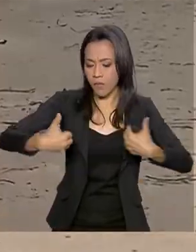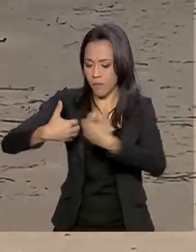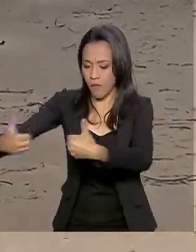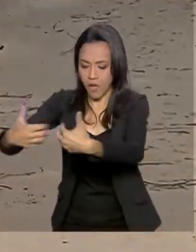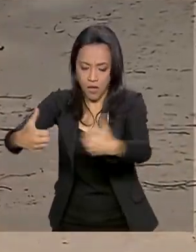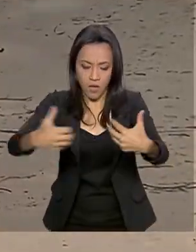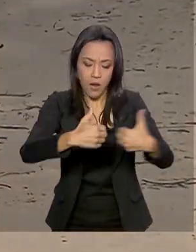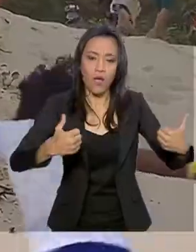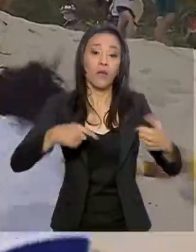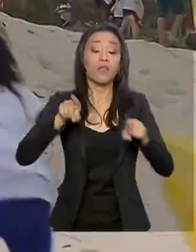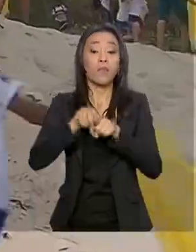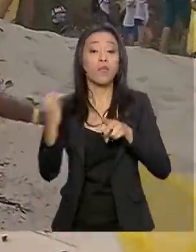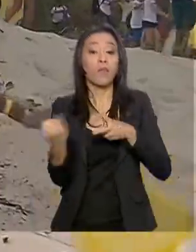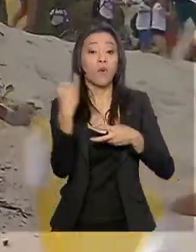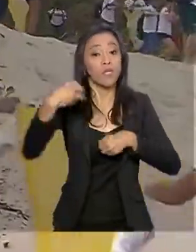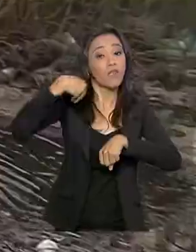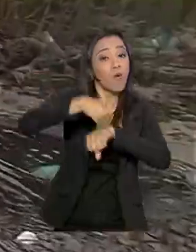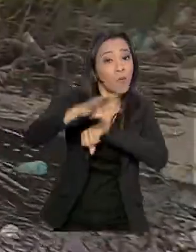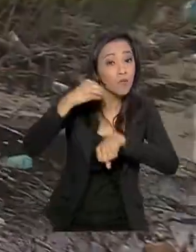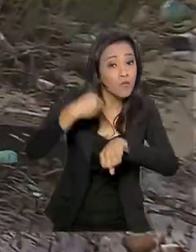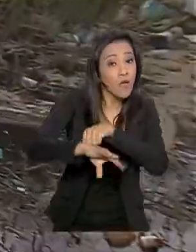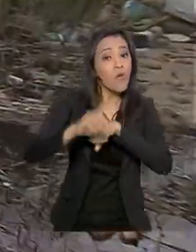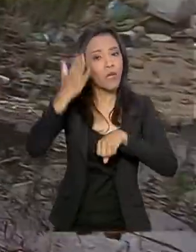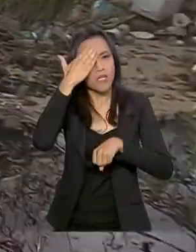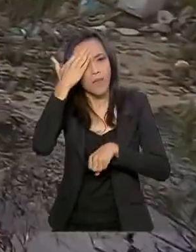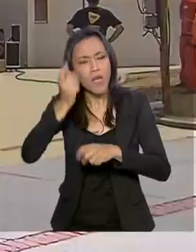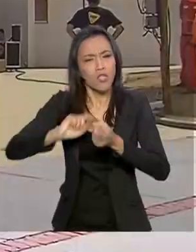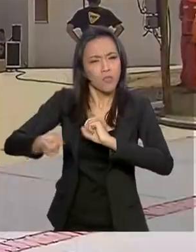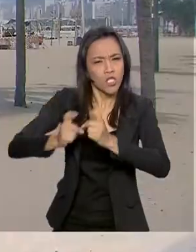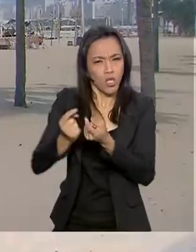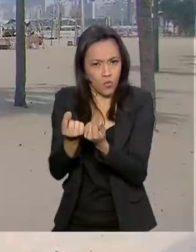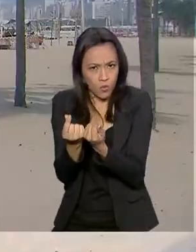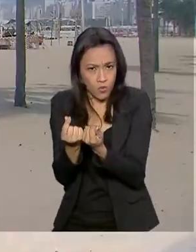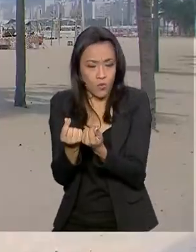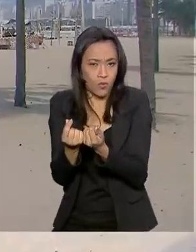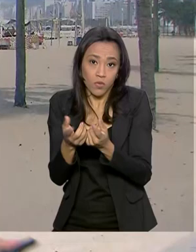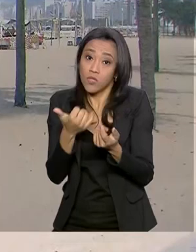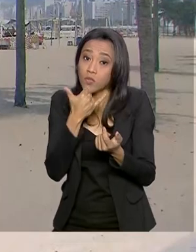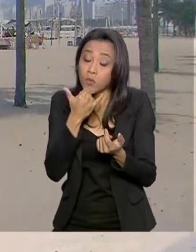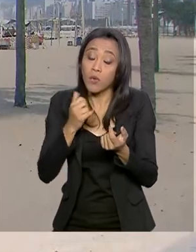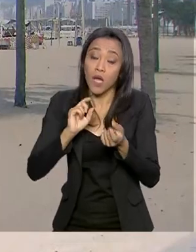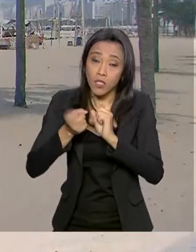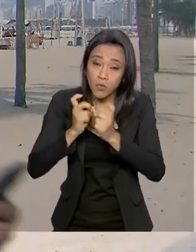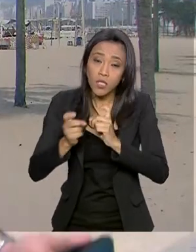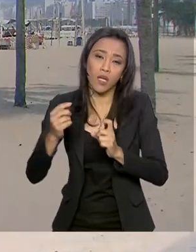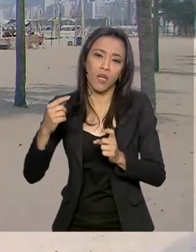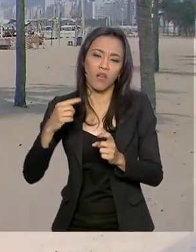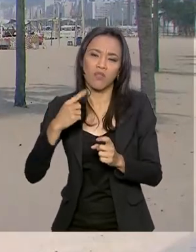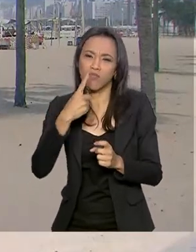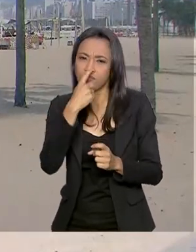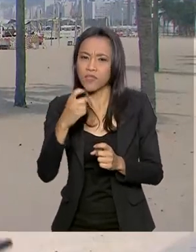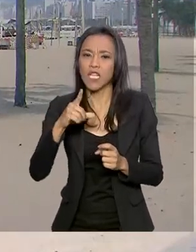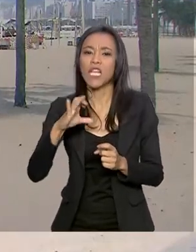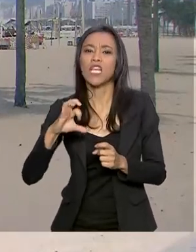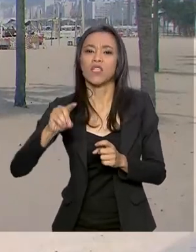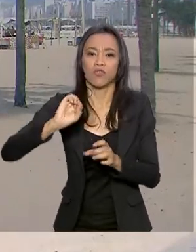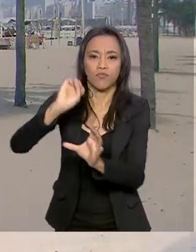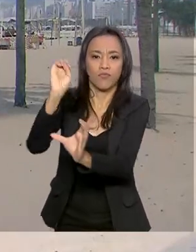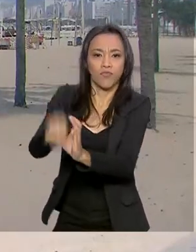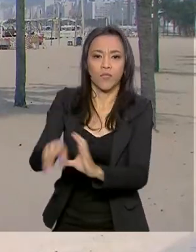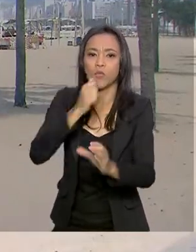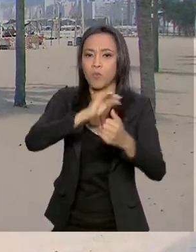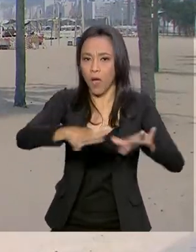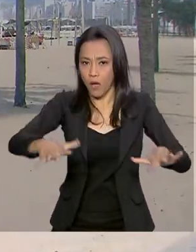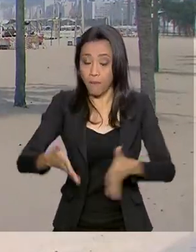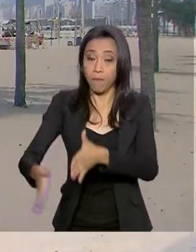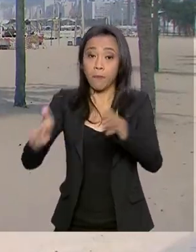organização da informação para efetiva gestão do lixo no mar. No sábado, amanhã, o Ministério do Meio Ambiente também